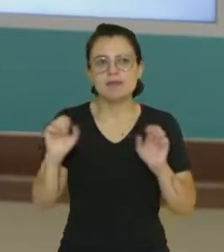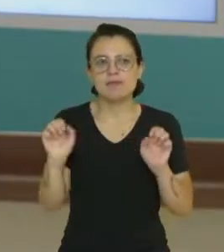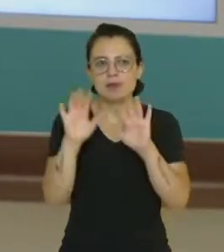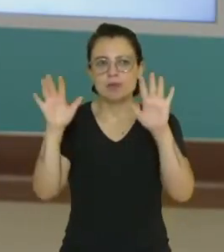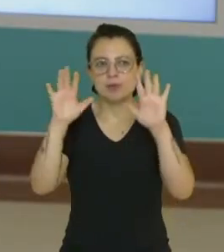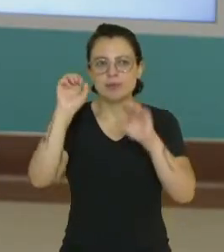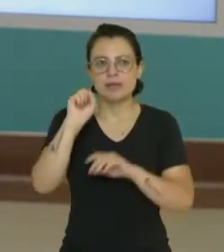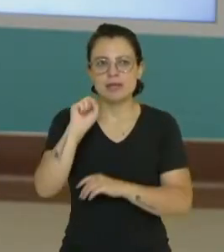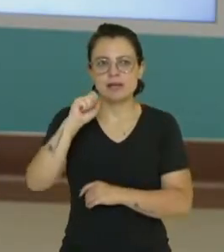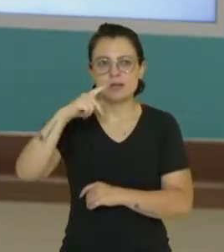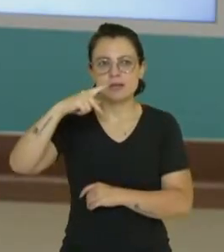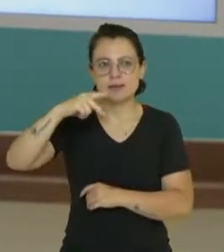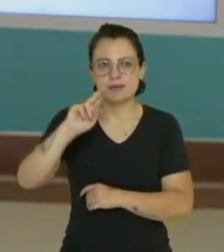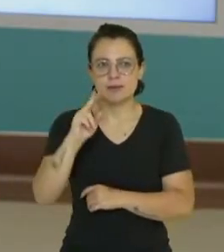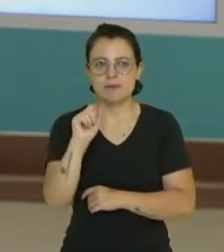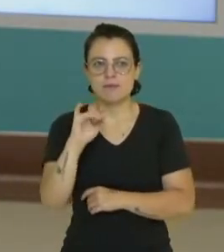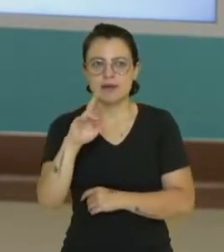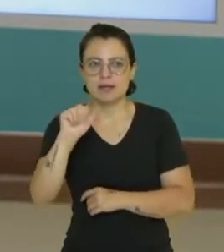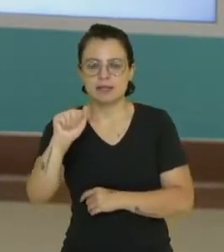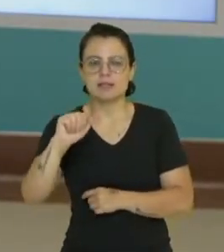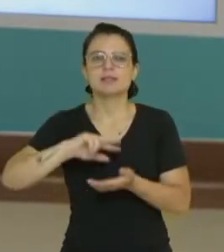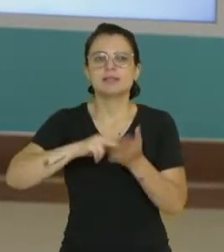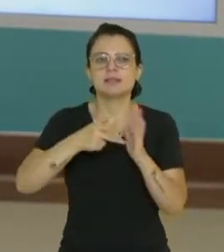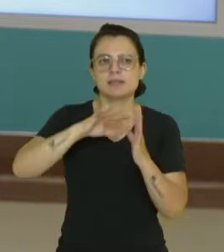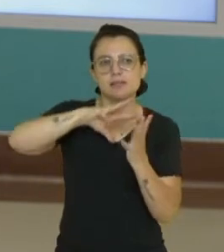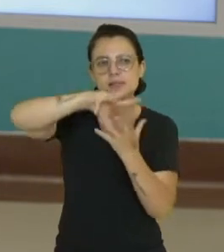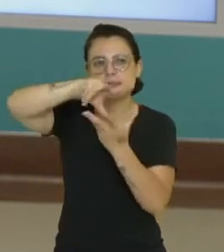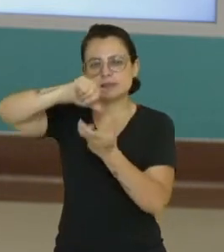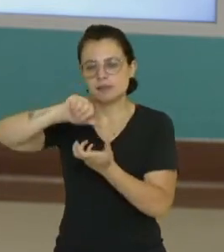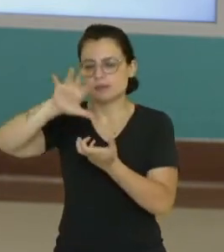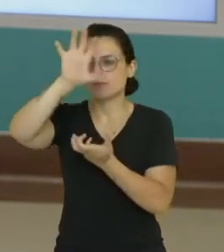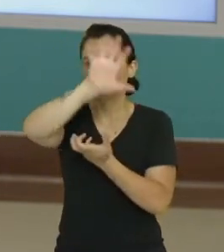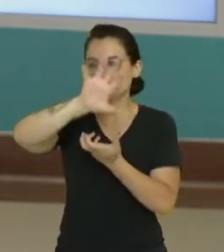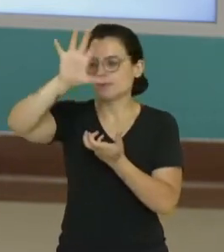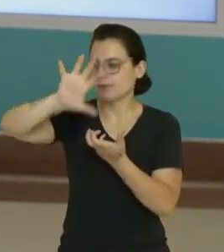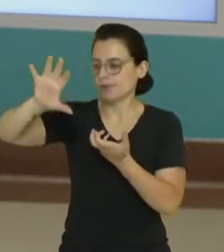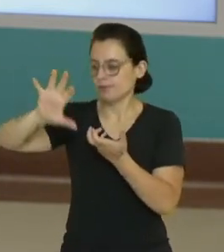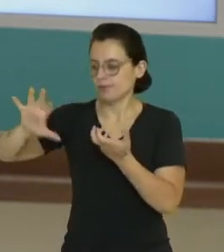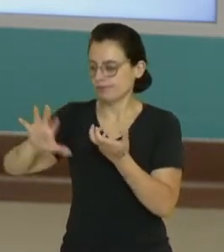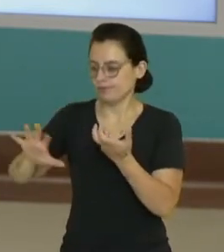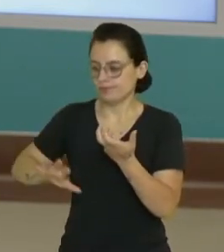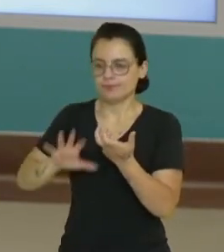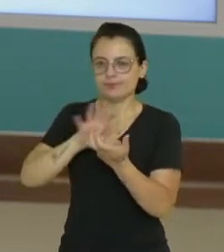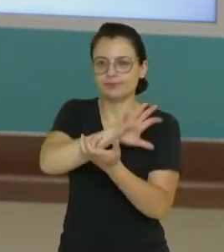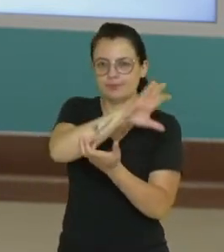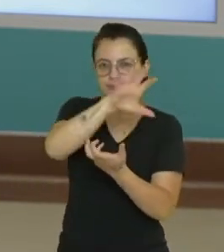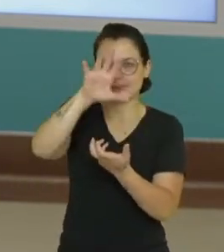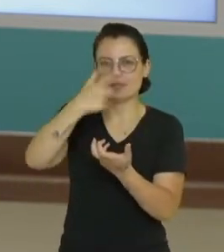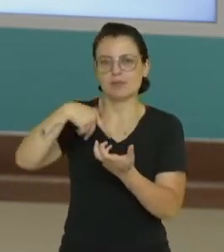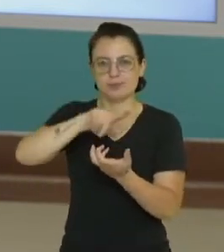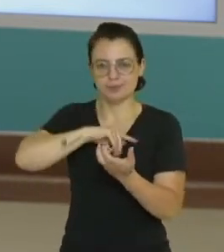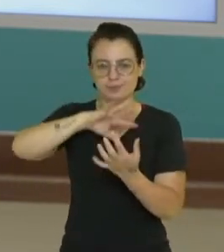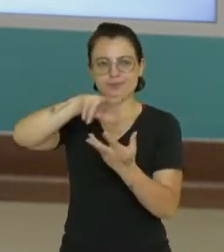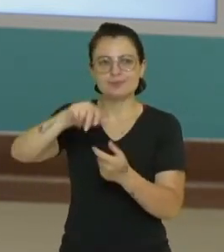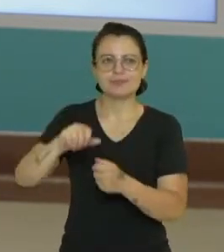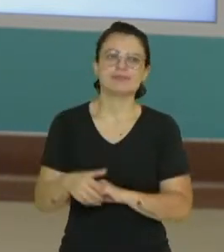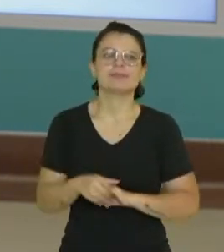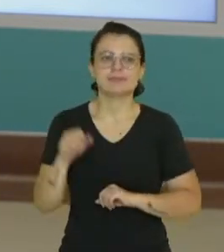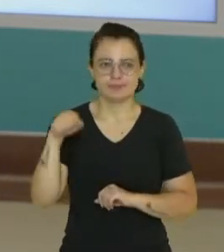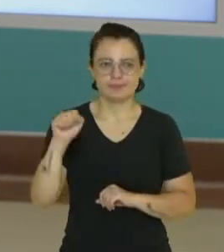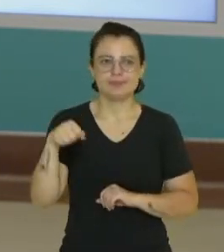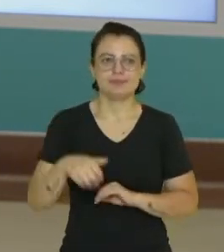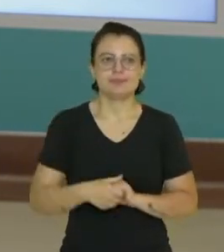esfera, ou seja, é uma camada que envolve o nosso planeta. Isso mesmo!